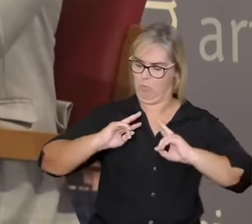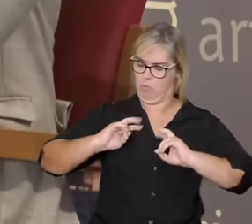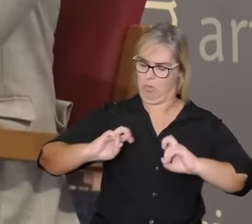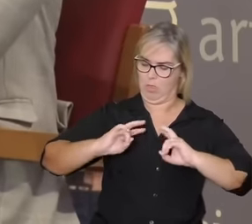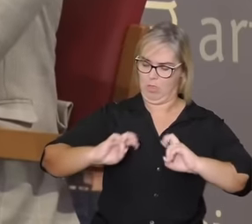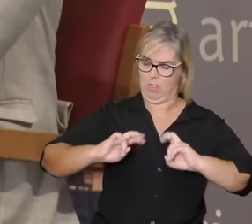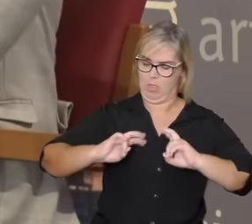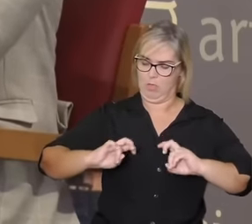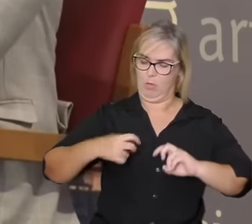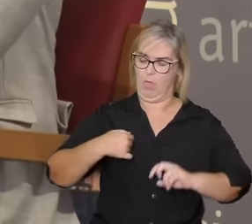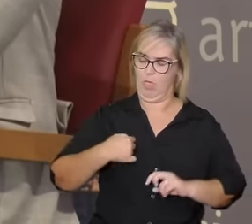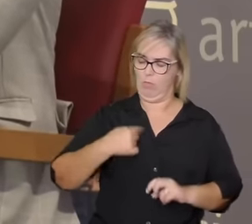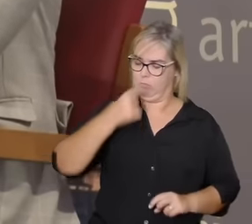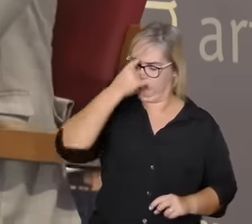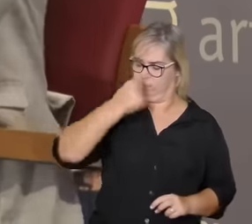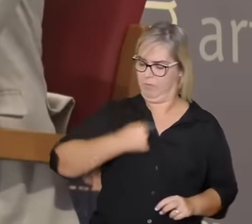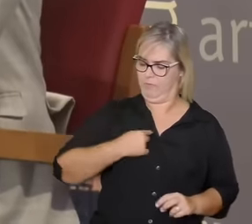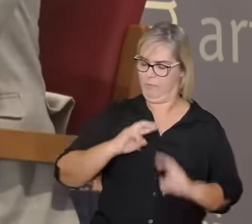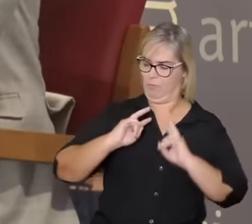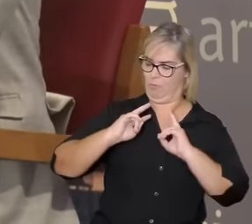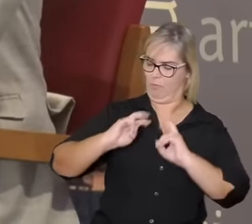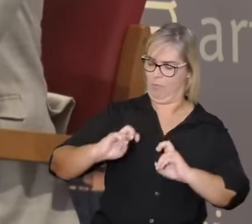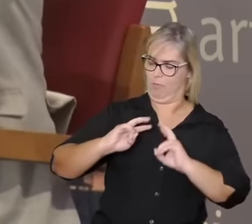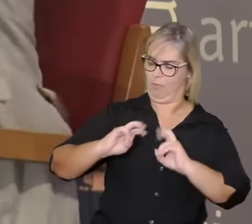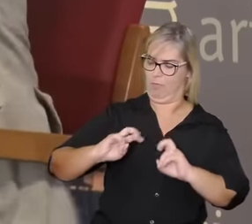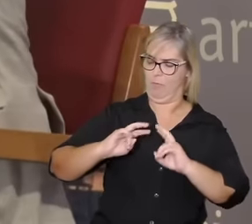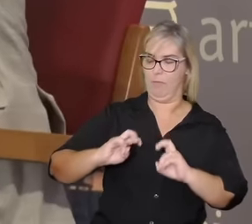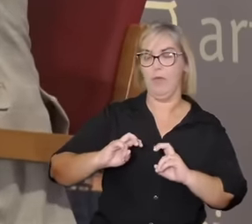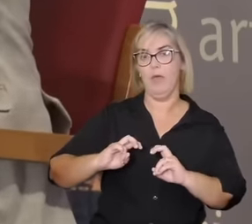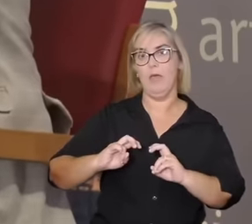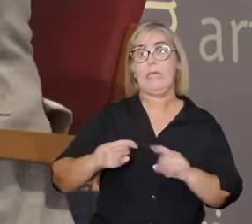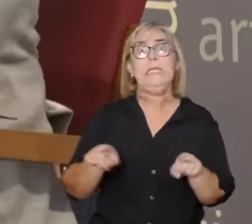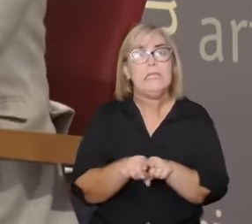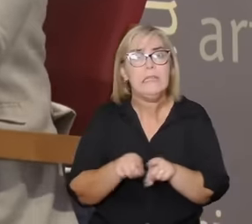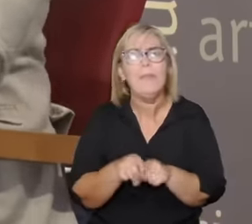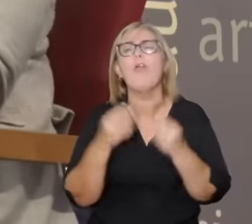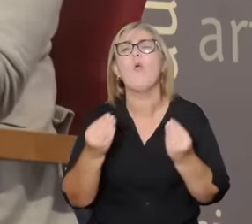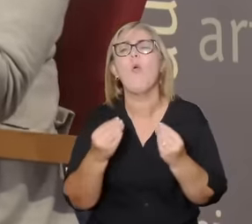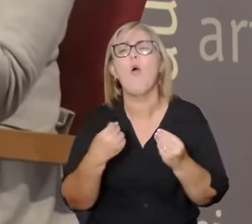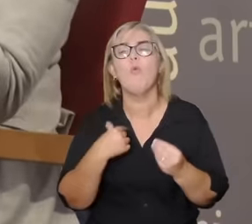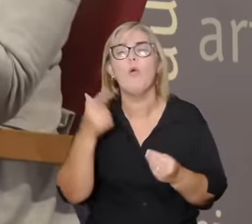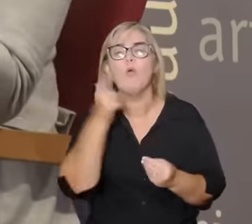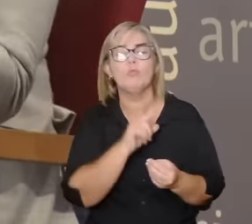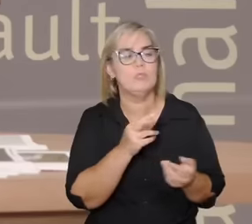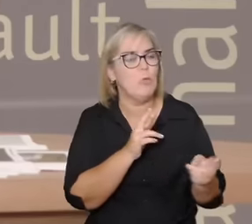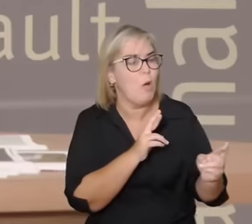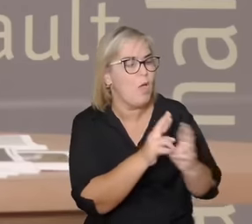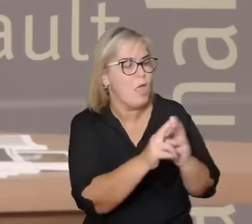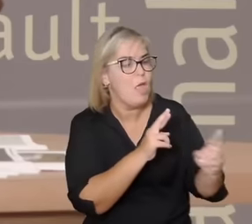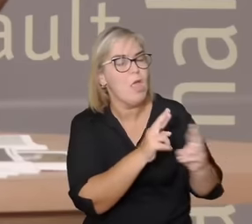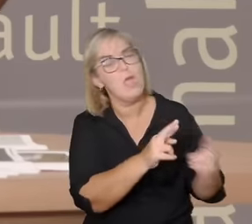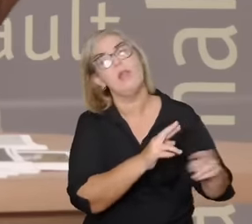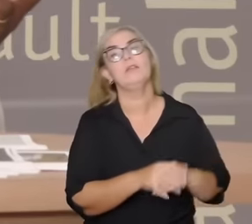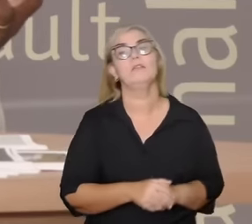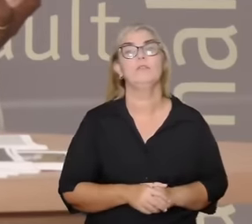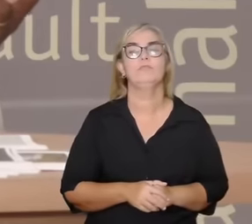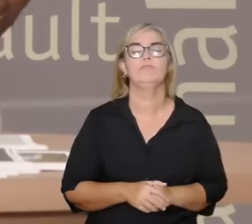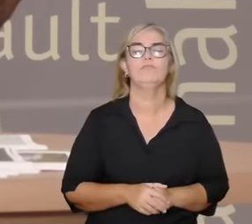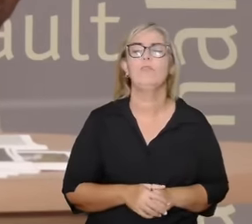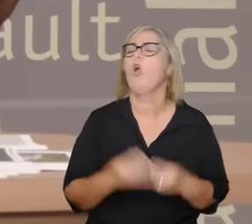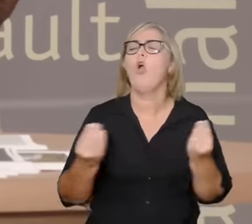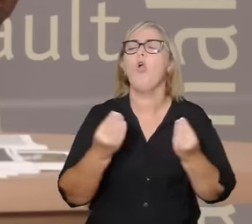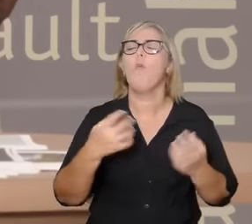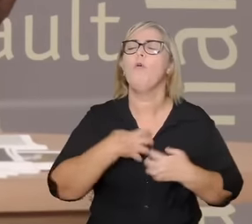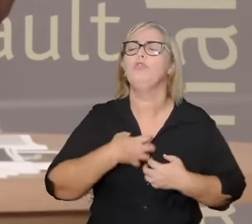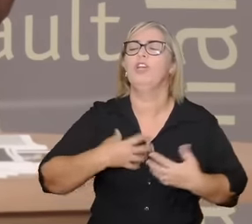relação é com cada um consigo e com o outro como vai essa composição como será essa composição de que maneira